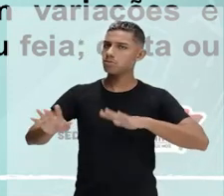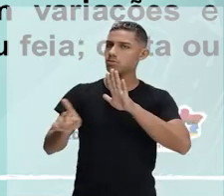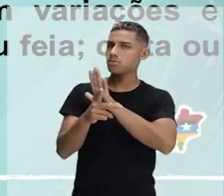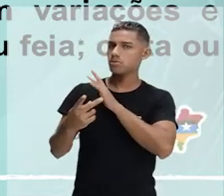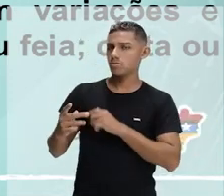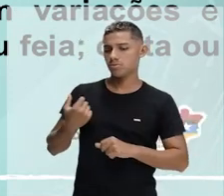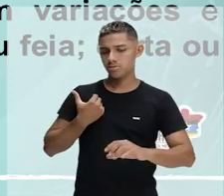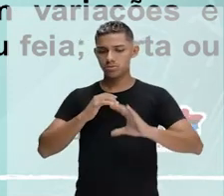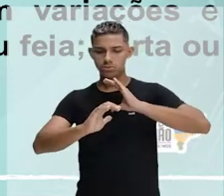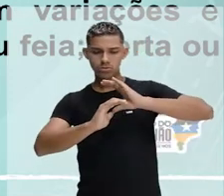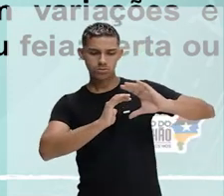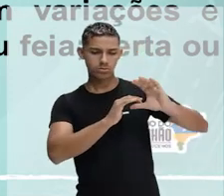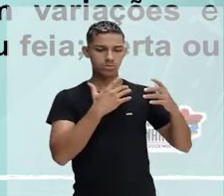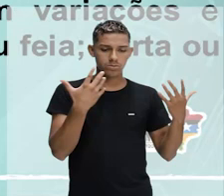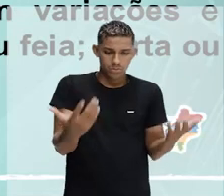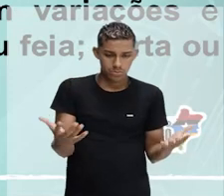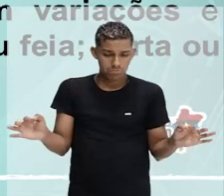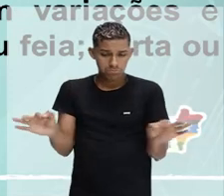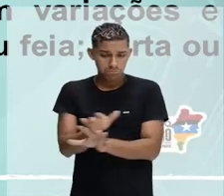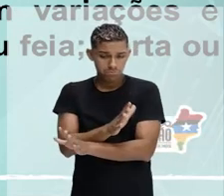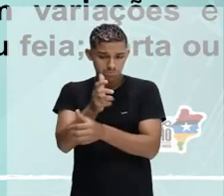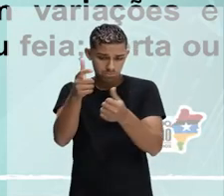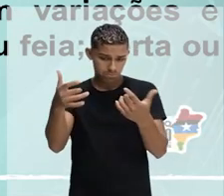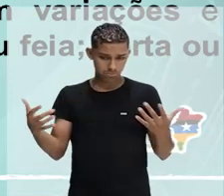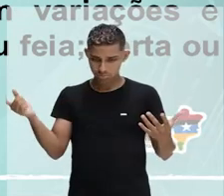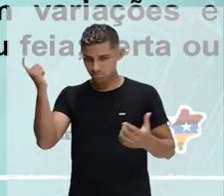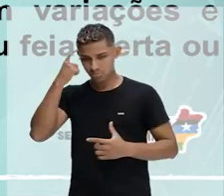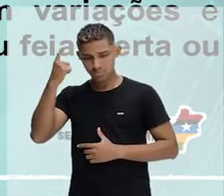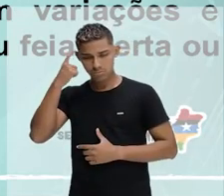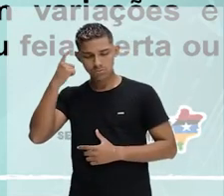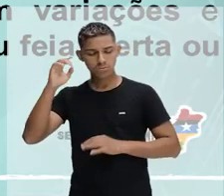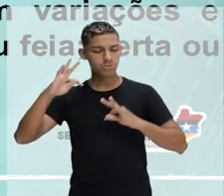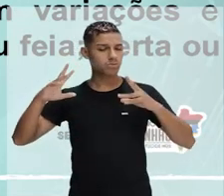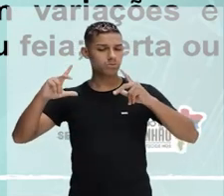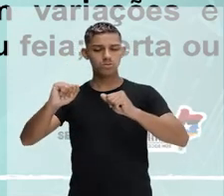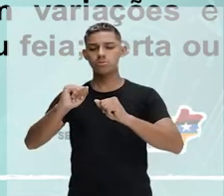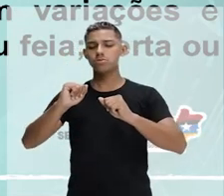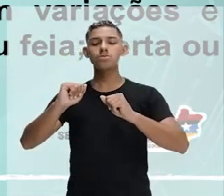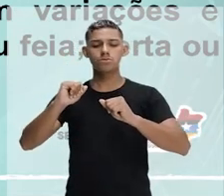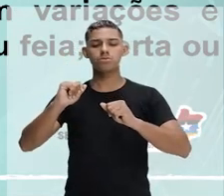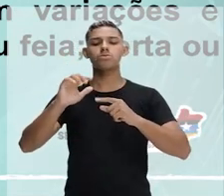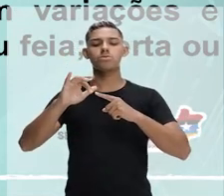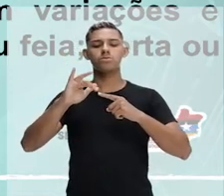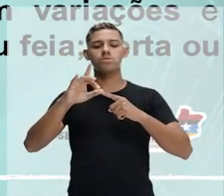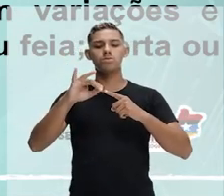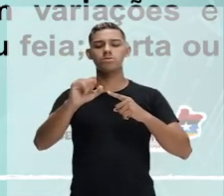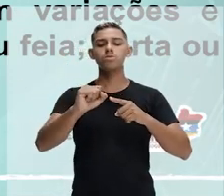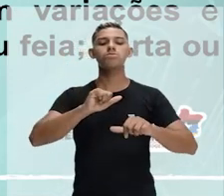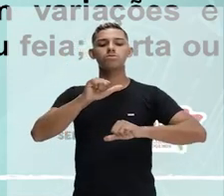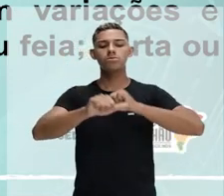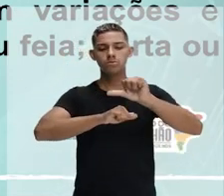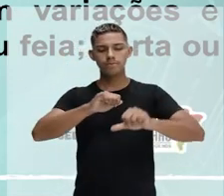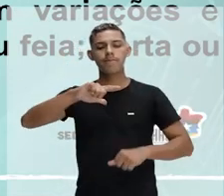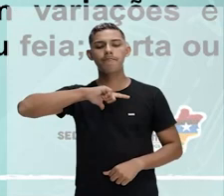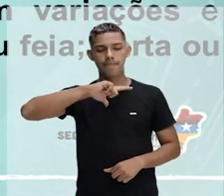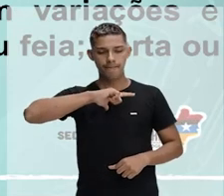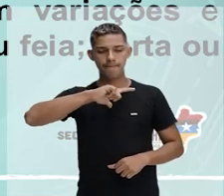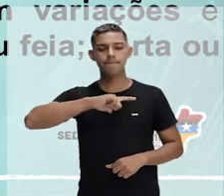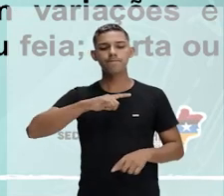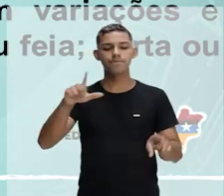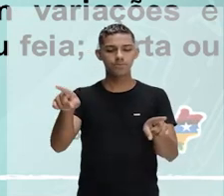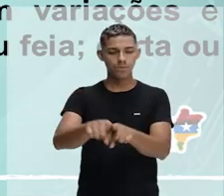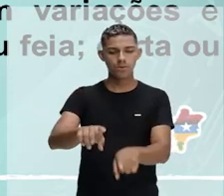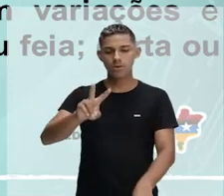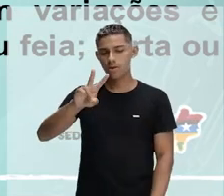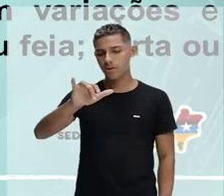comunicativas. Por fim, é válido destacar que todos os idiomas possuem variações e que todas elas possuem validade.